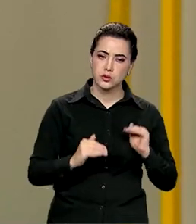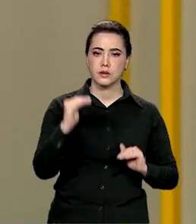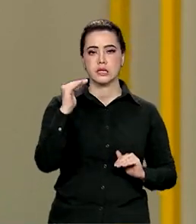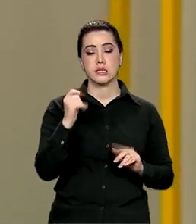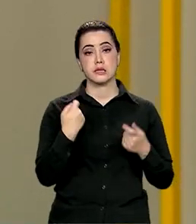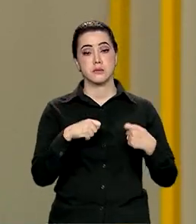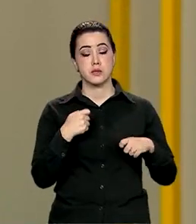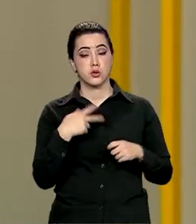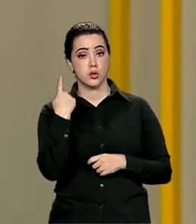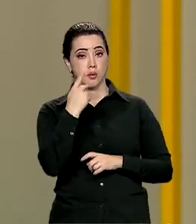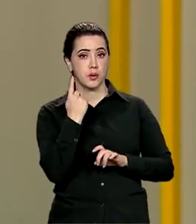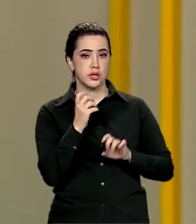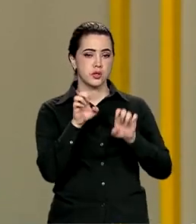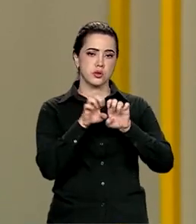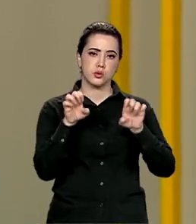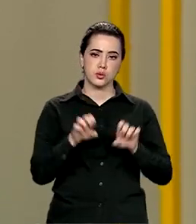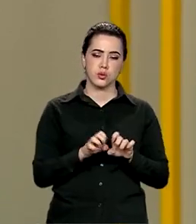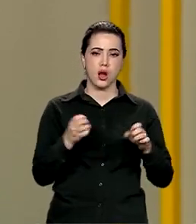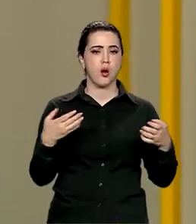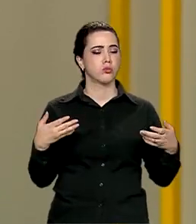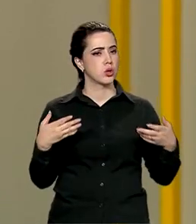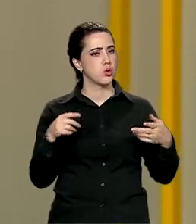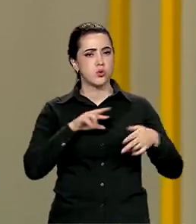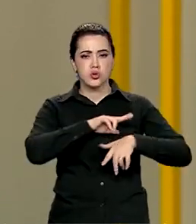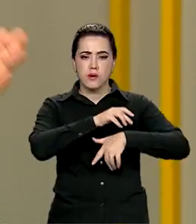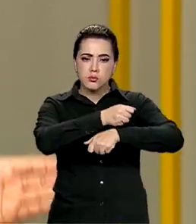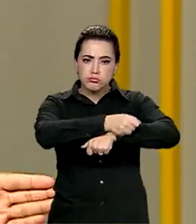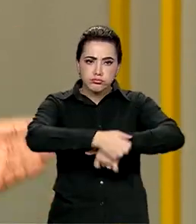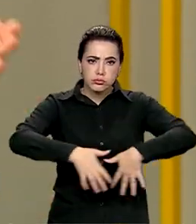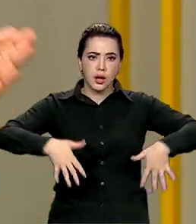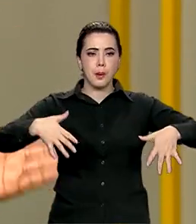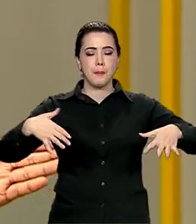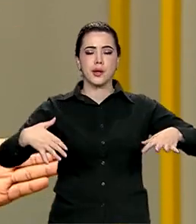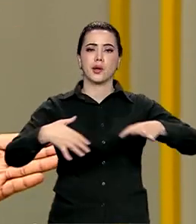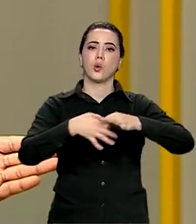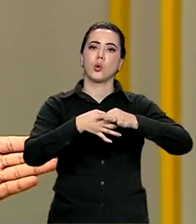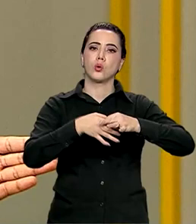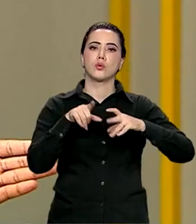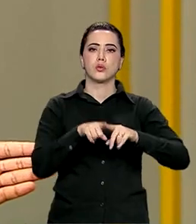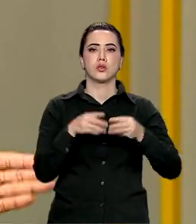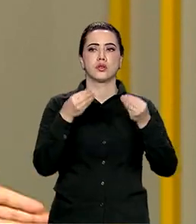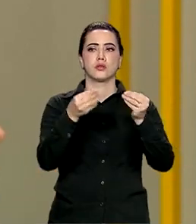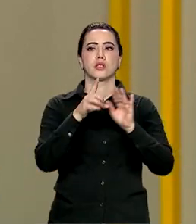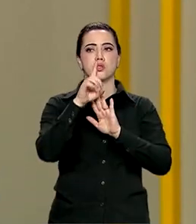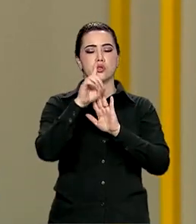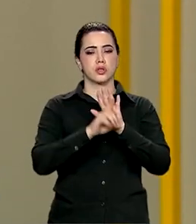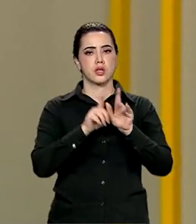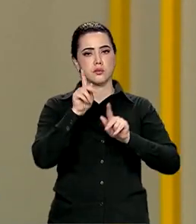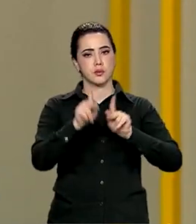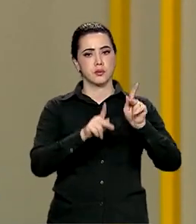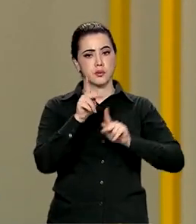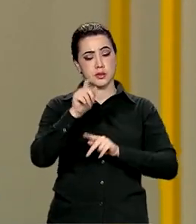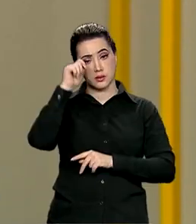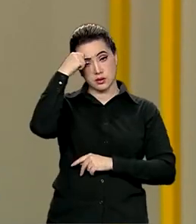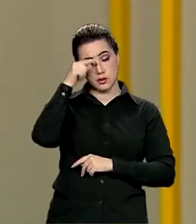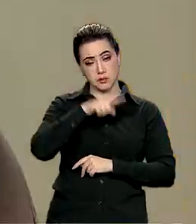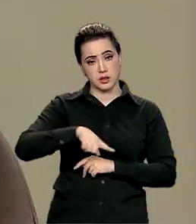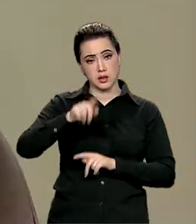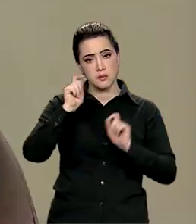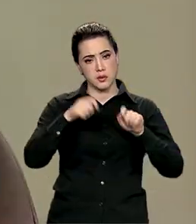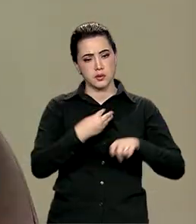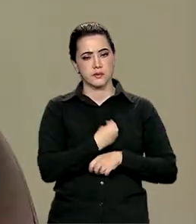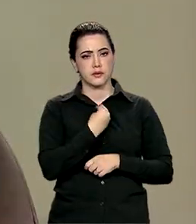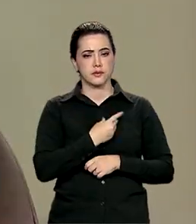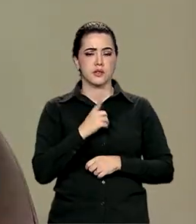estruturada, transversal, em todos os setores, para incluir e dar dignidade ao povo negro, para que ele possa sobreviver,